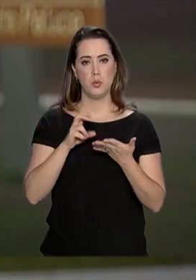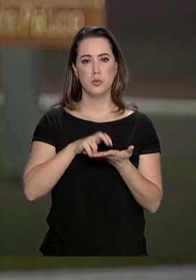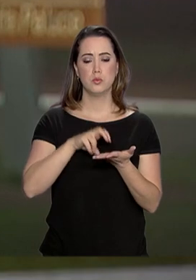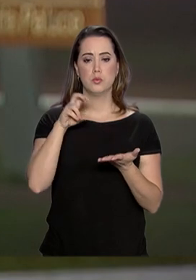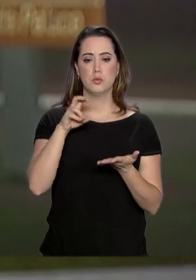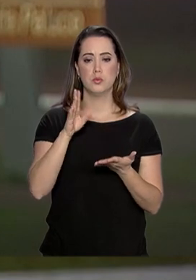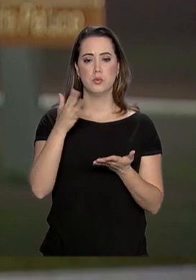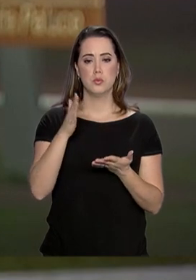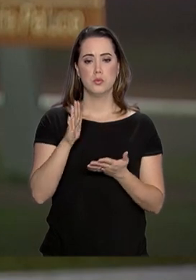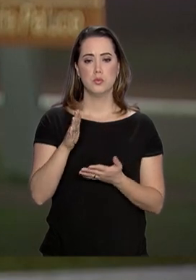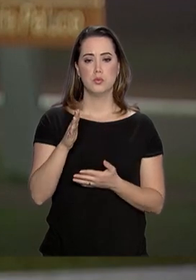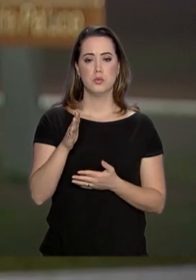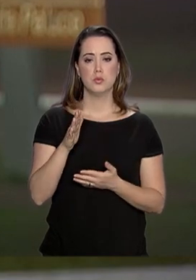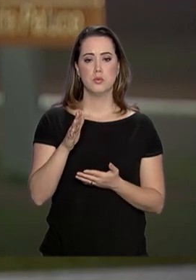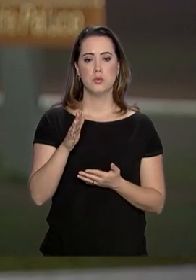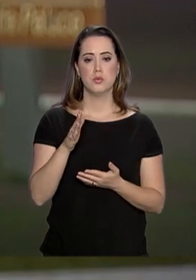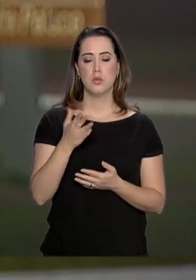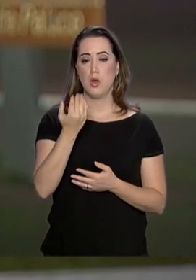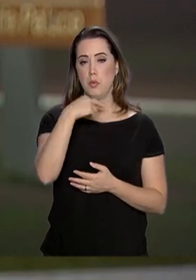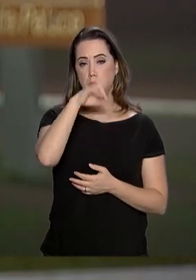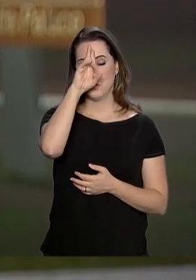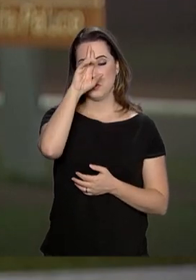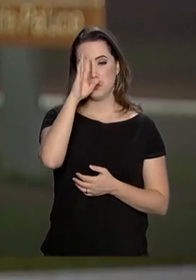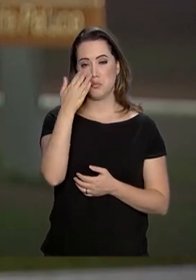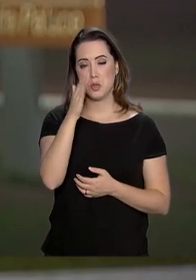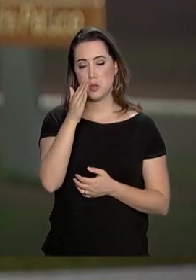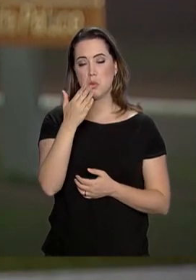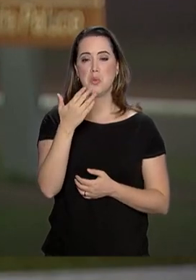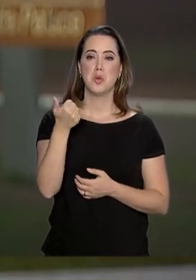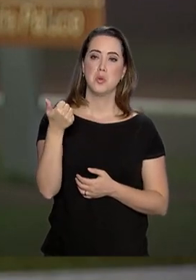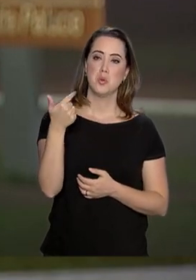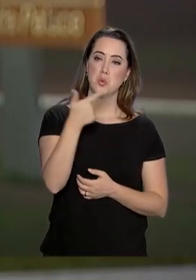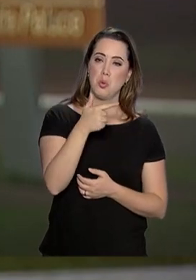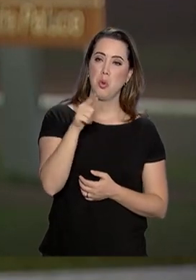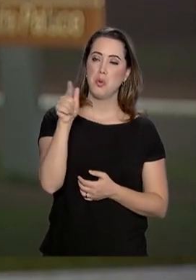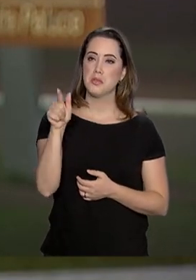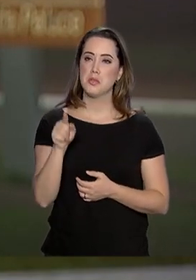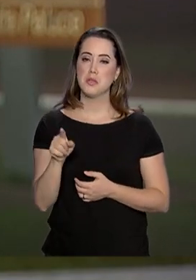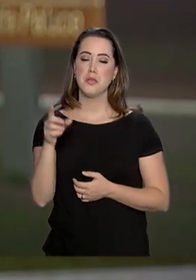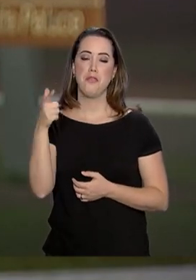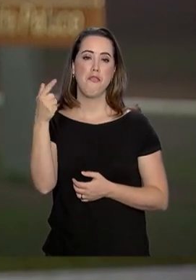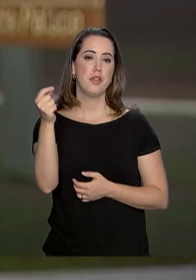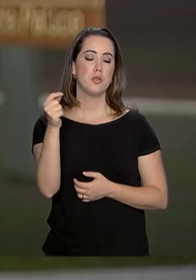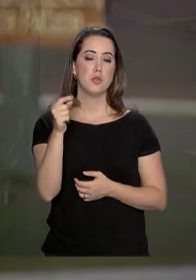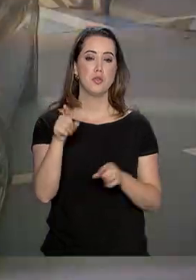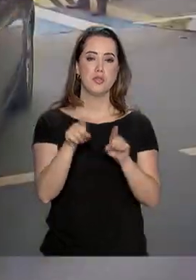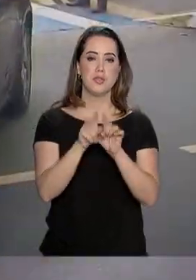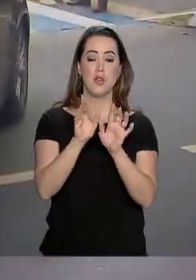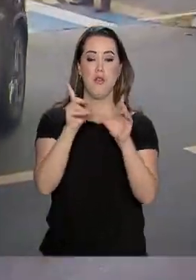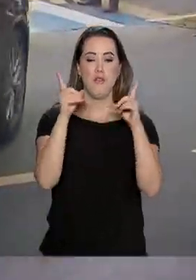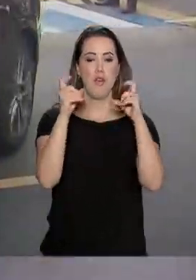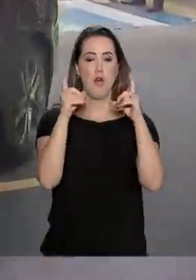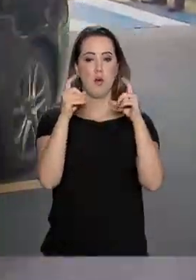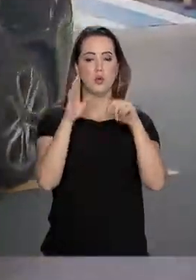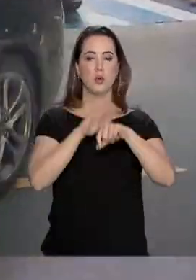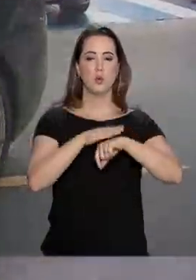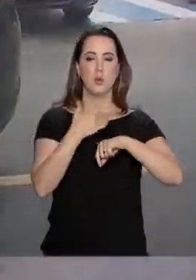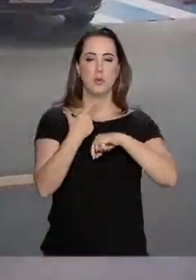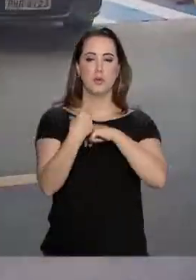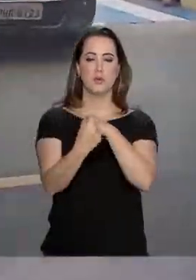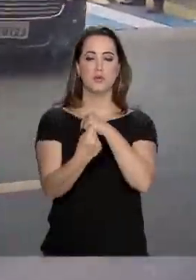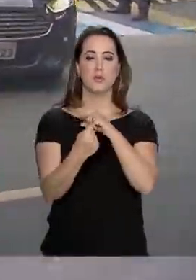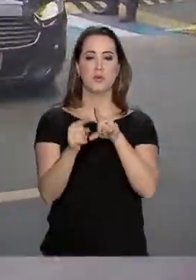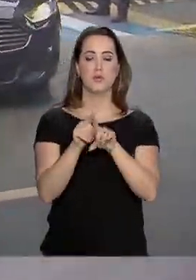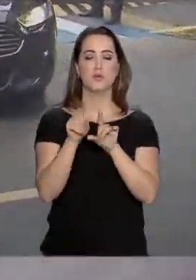pela manhã, na hora do almoço, por volta de meio-dia e 20. E até publicou uma foto desse momento